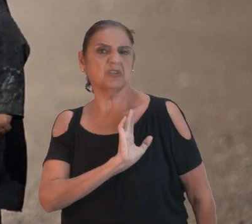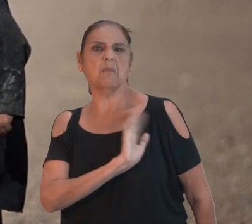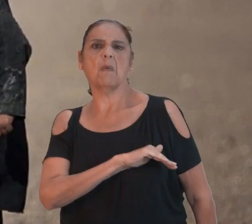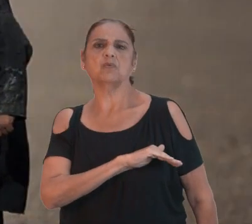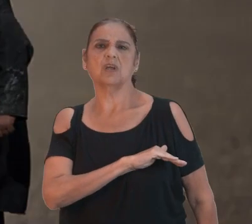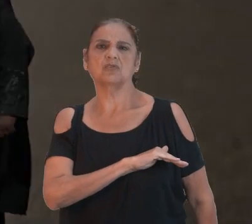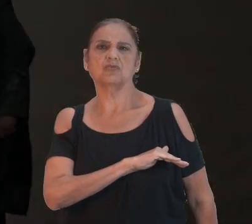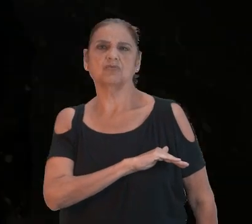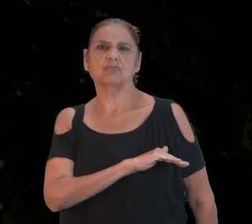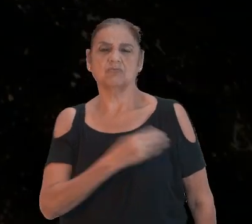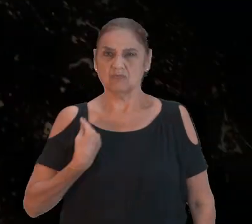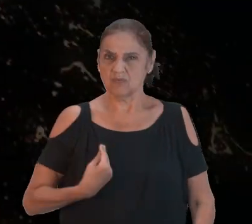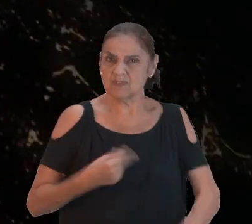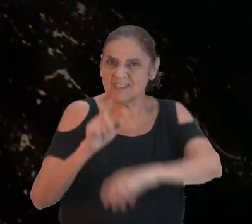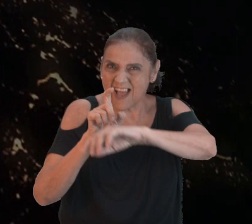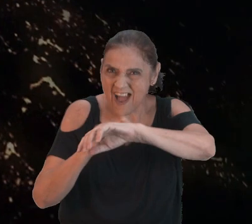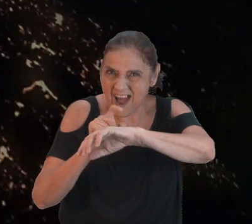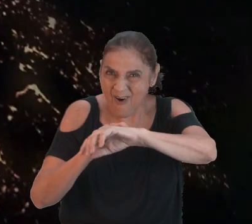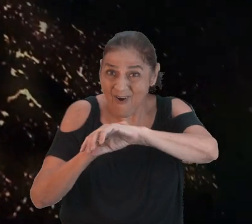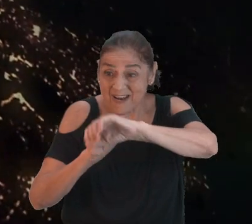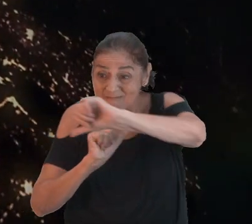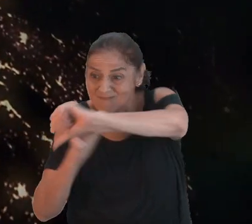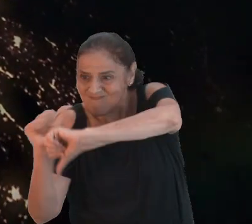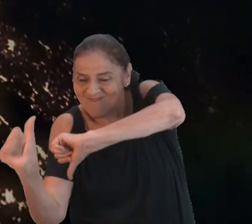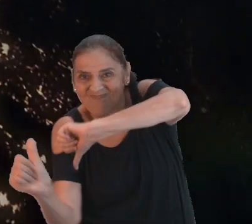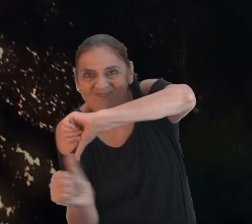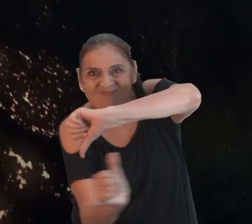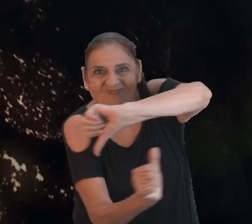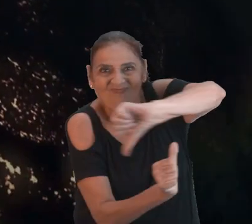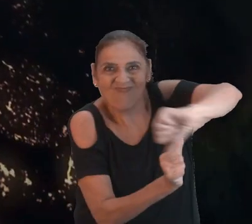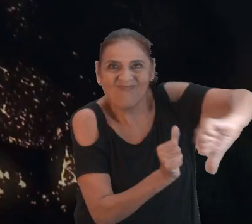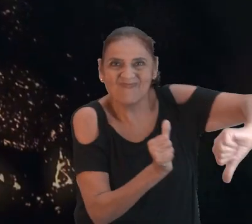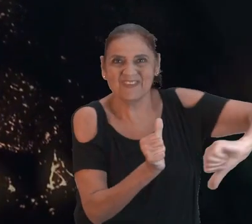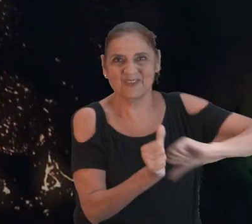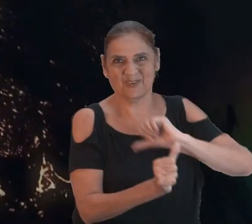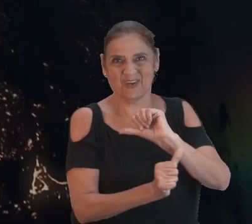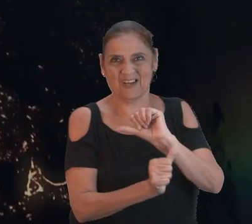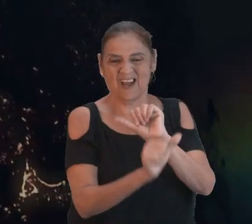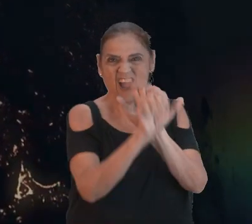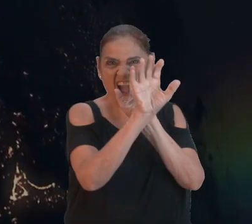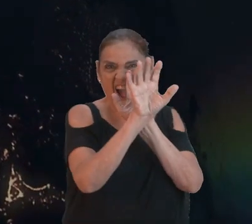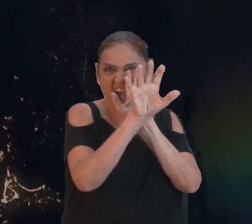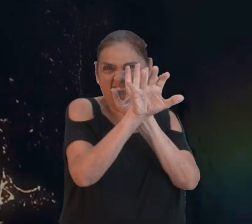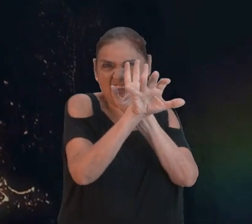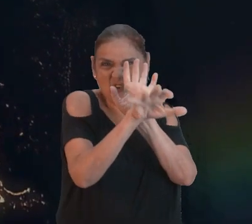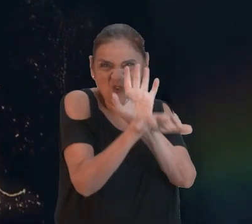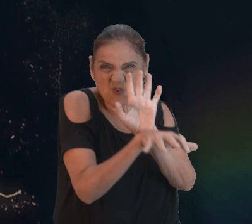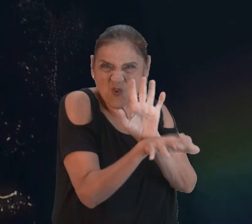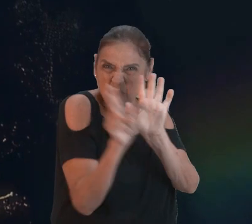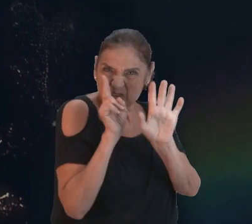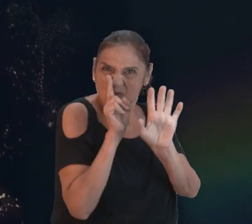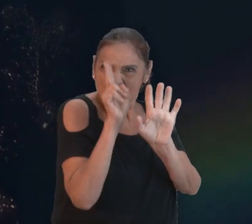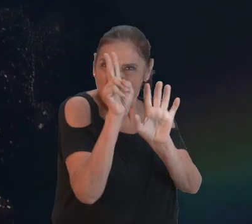Vive-se a hora da grande transição, e as sombras que se adençam logo